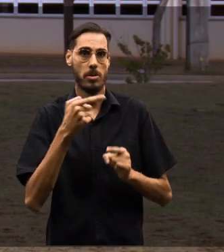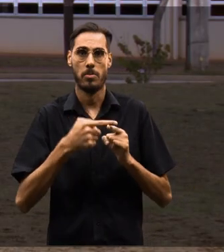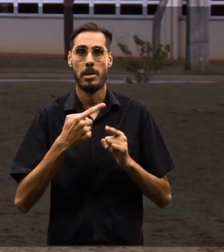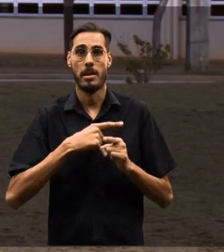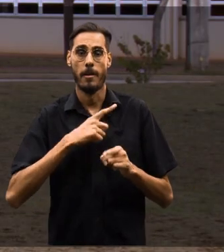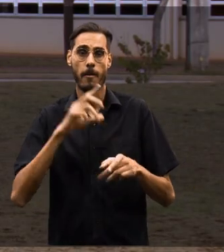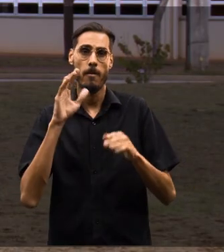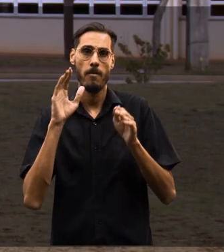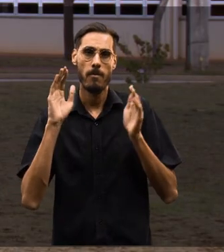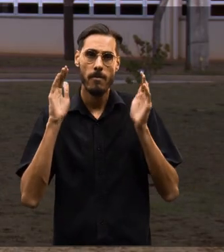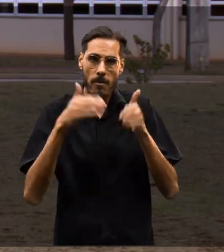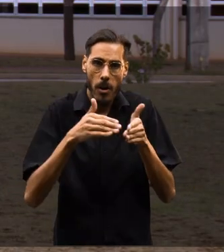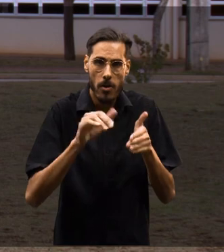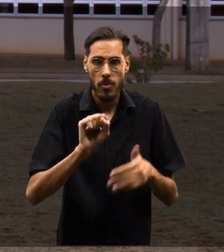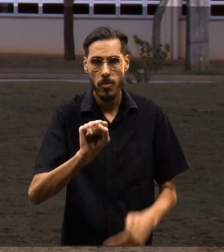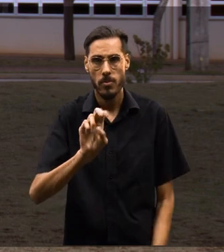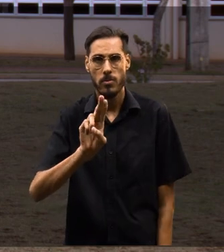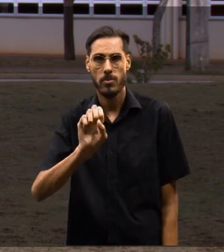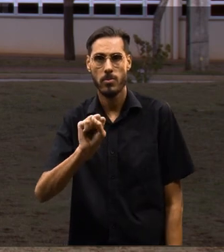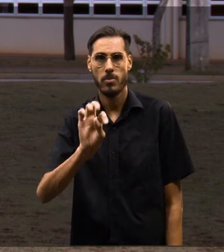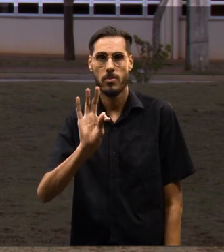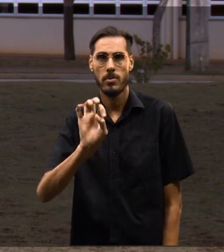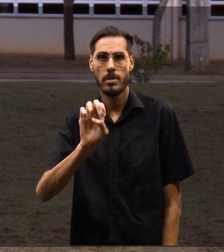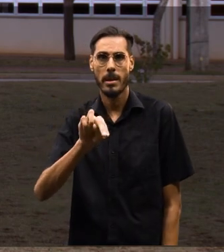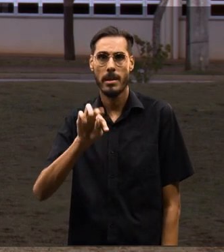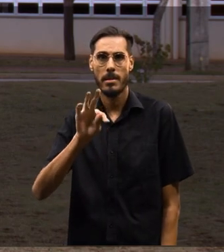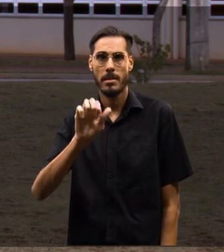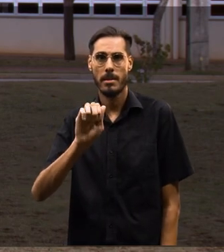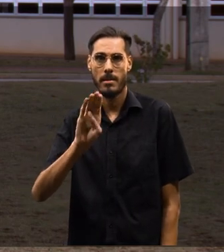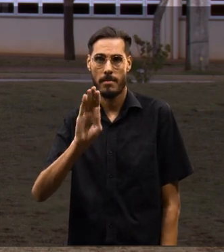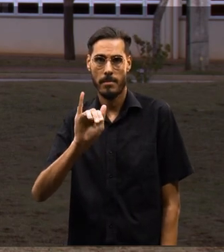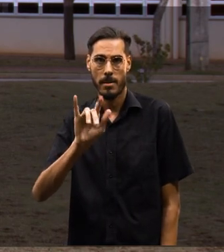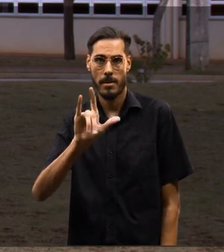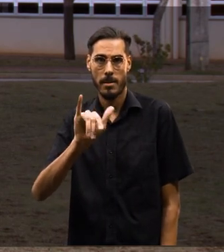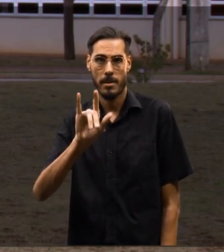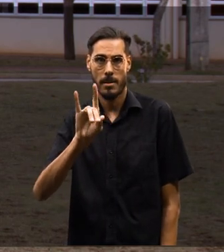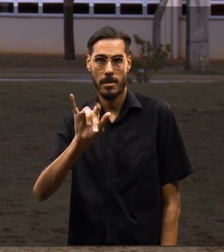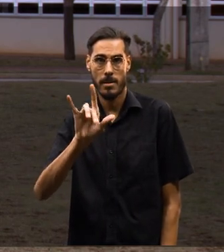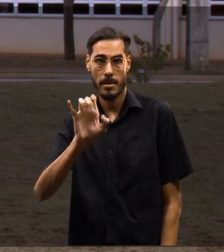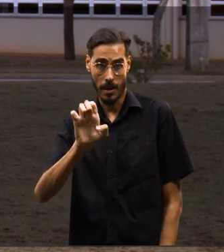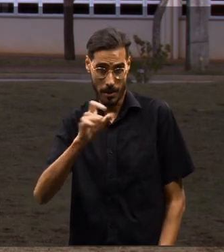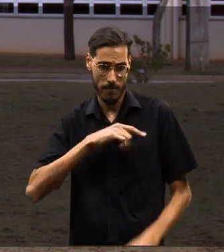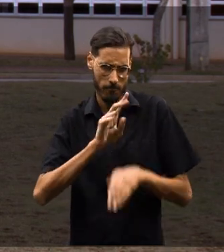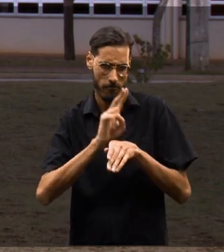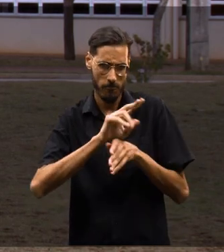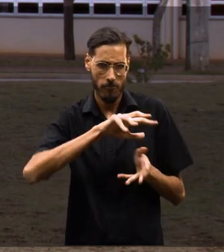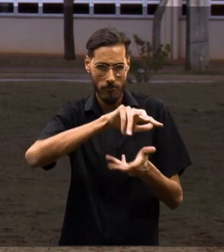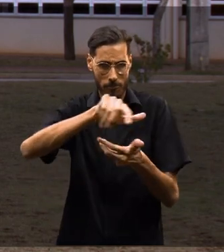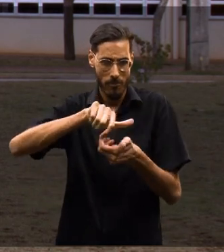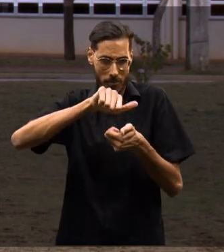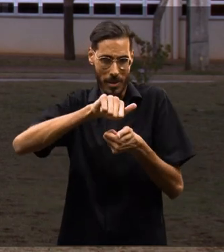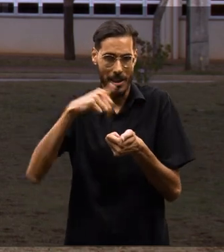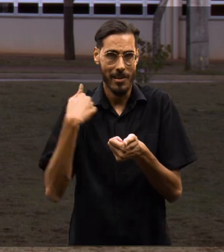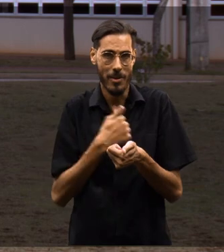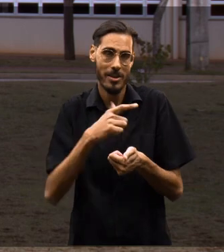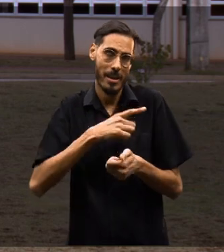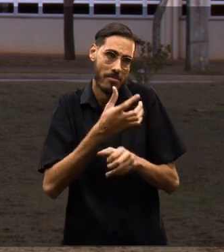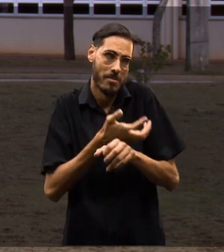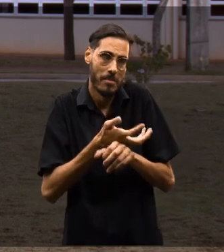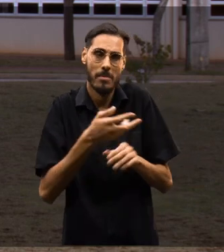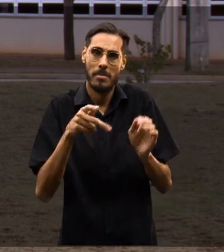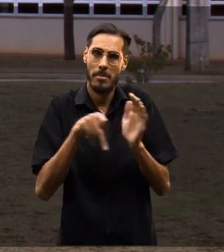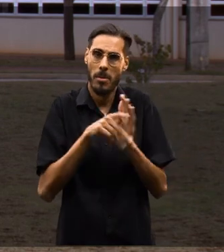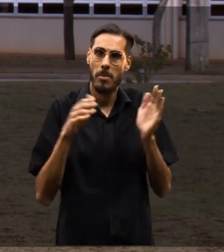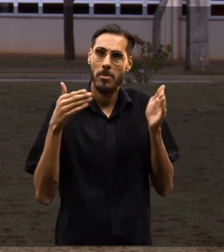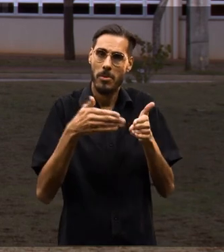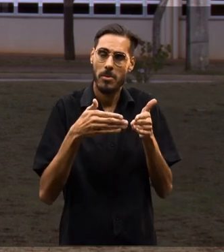interessante porque ele tem um foco em sustentabilidade, então a gente tem matérias voltadas para a sustentabilidade, quanto engenheiro de produção, então a gente tem